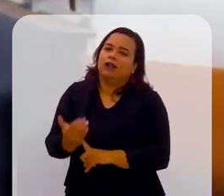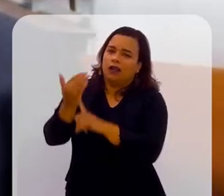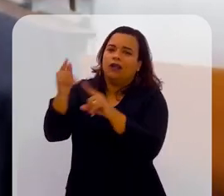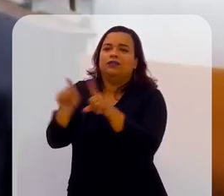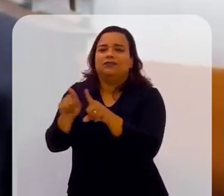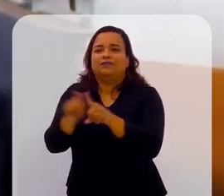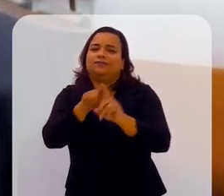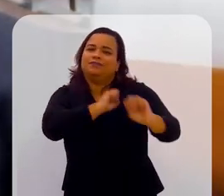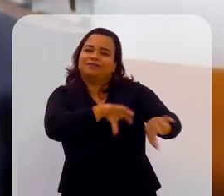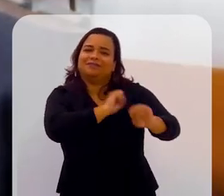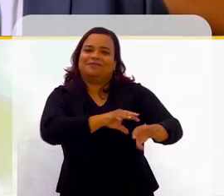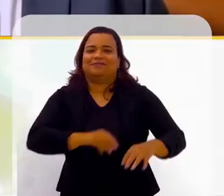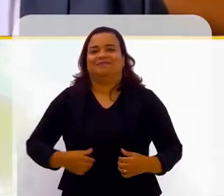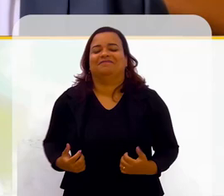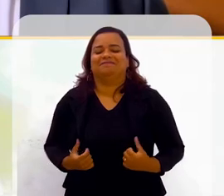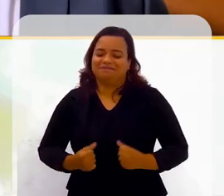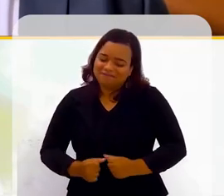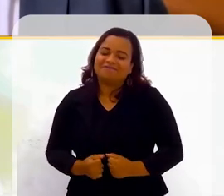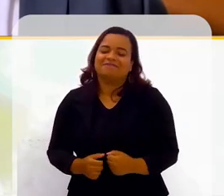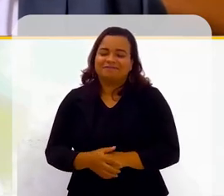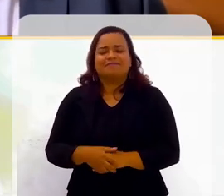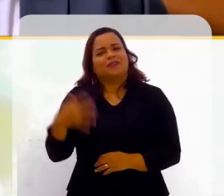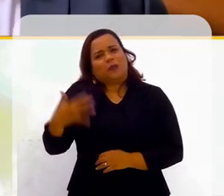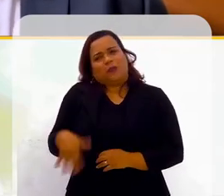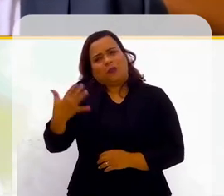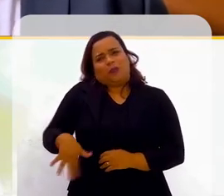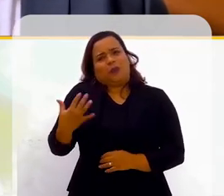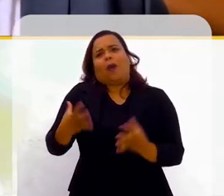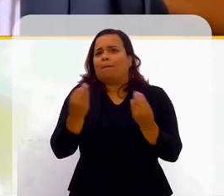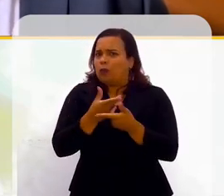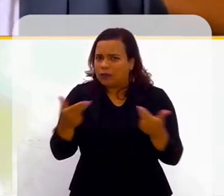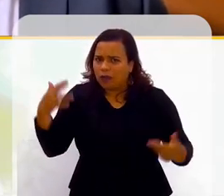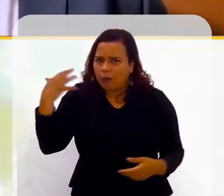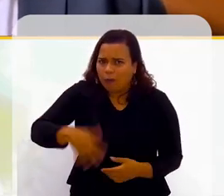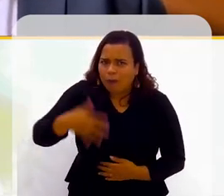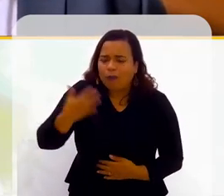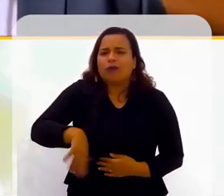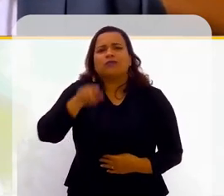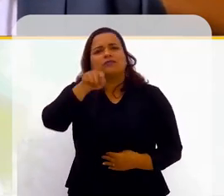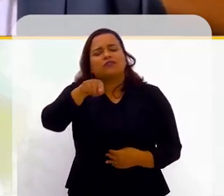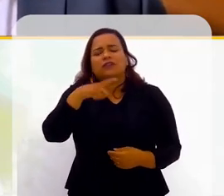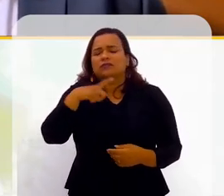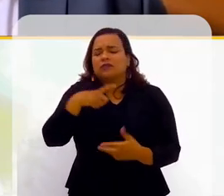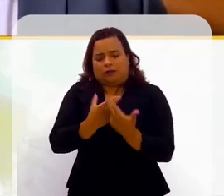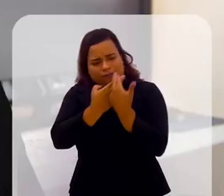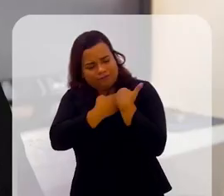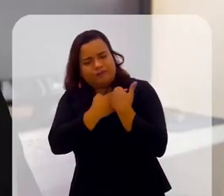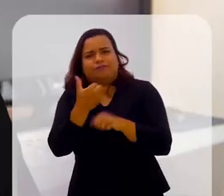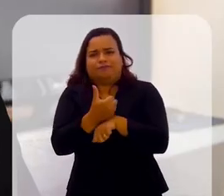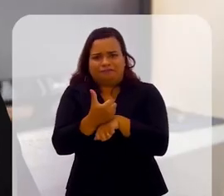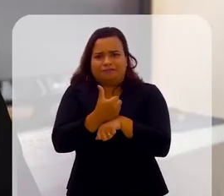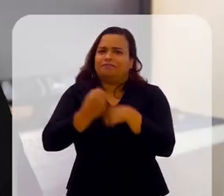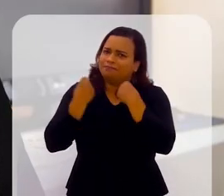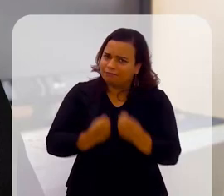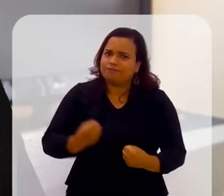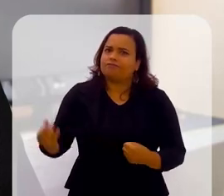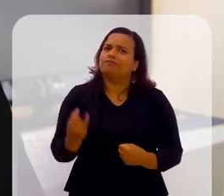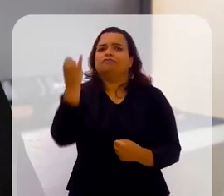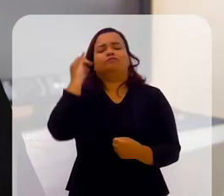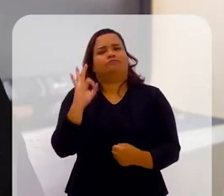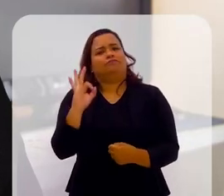tecnologia e da parte de educação. Caramba, porque é muita coisa, né? Você acumular esses cargos e cargos